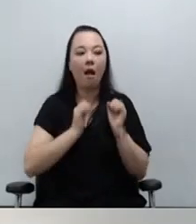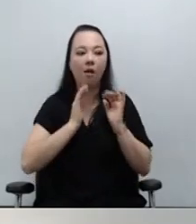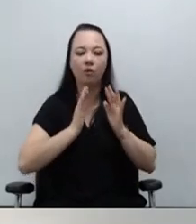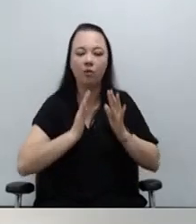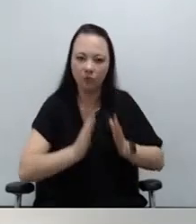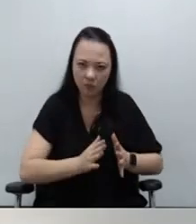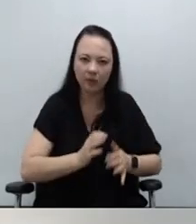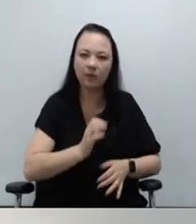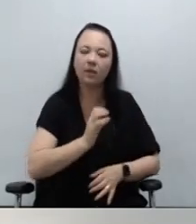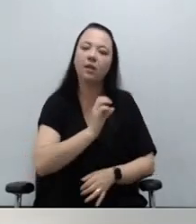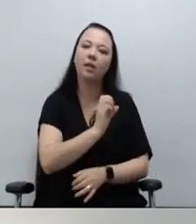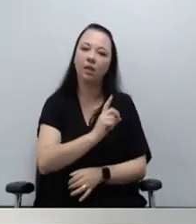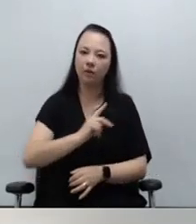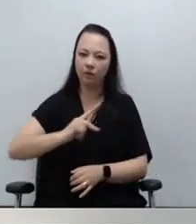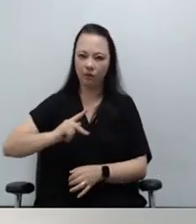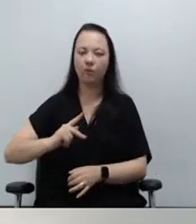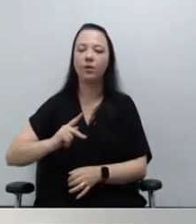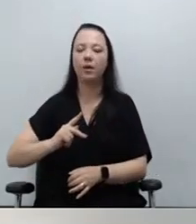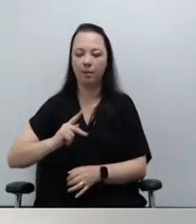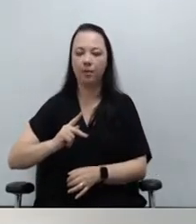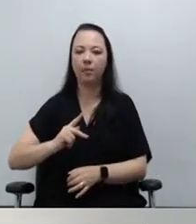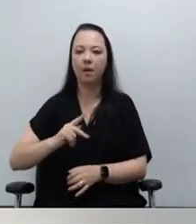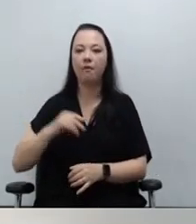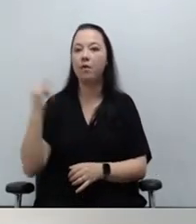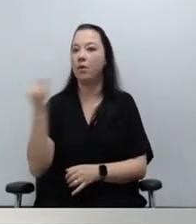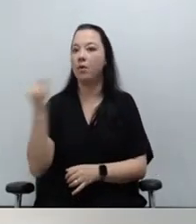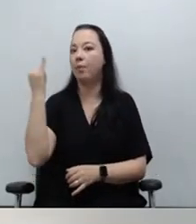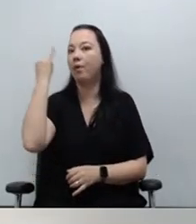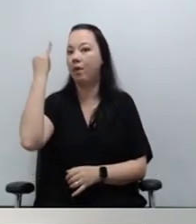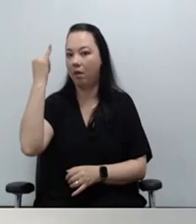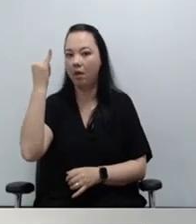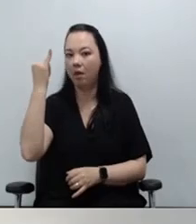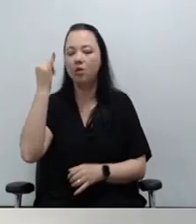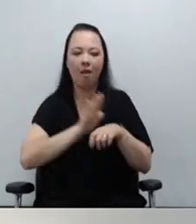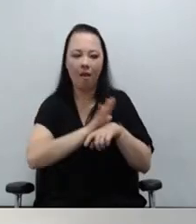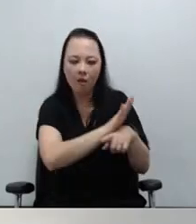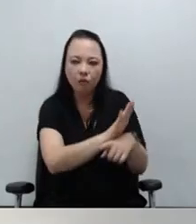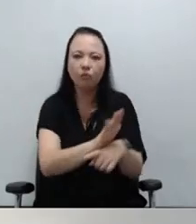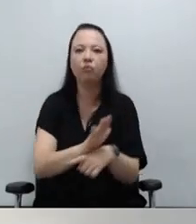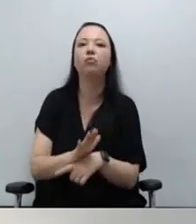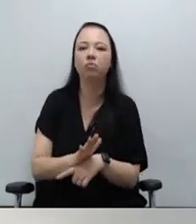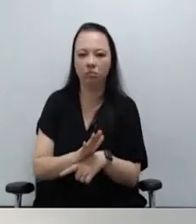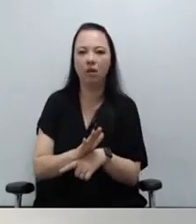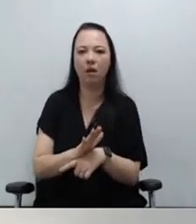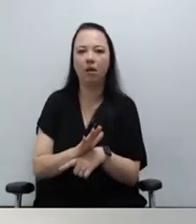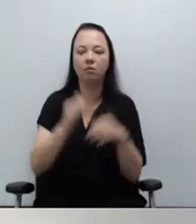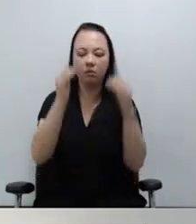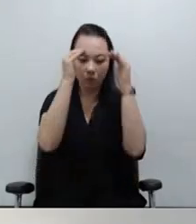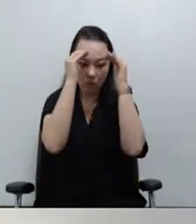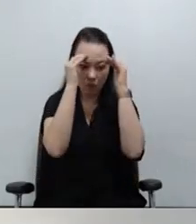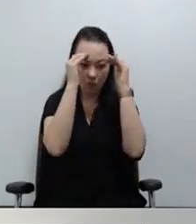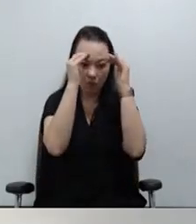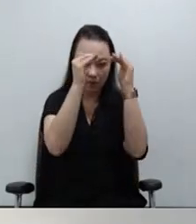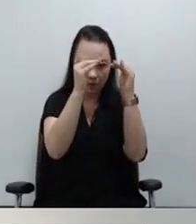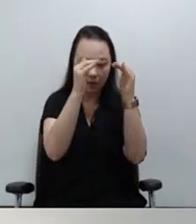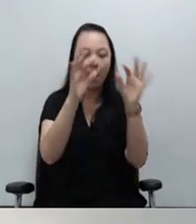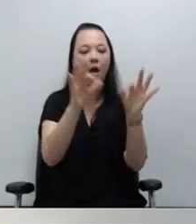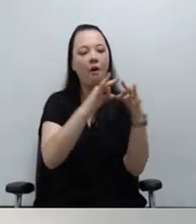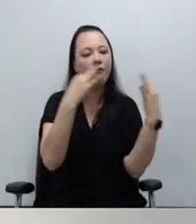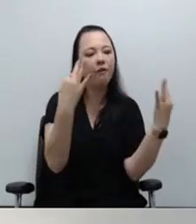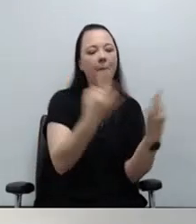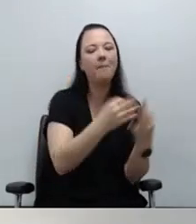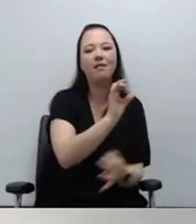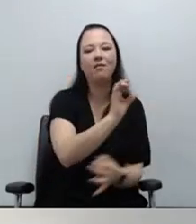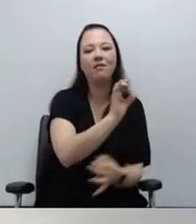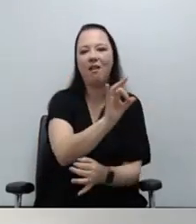foi primordial para superar burocracias e amenizar, dentro do possível e com respeito, a dor dos entes de cada